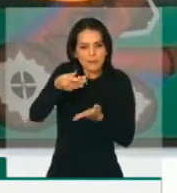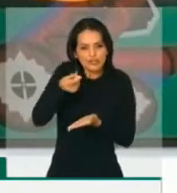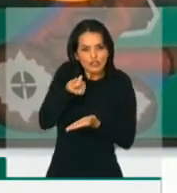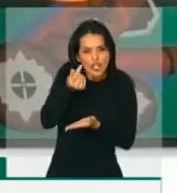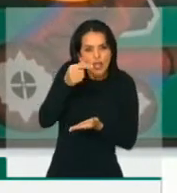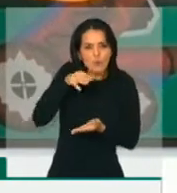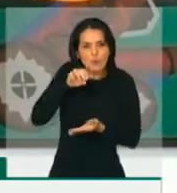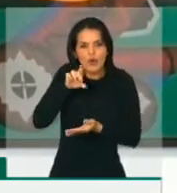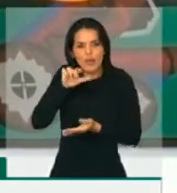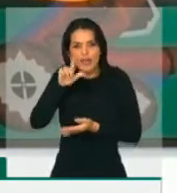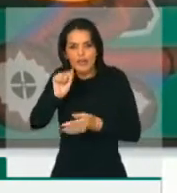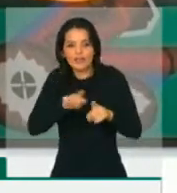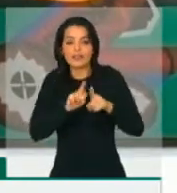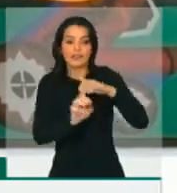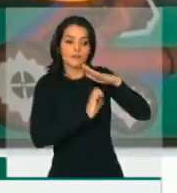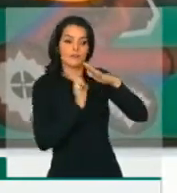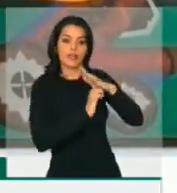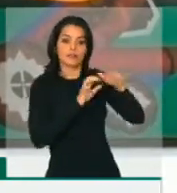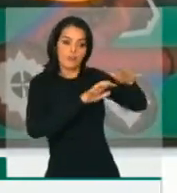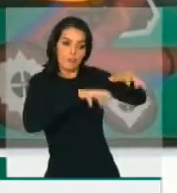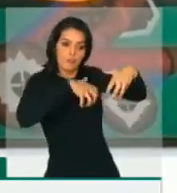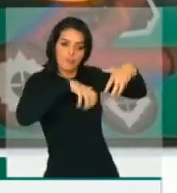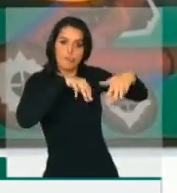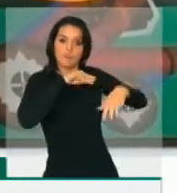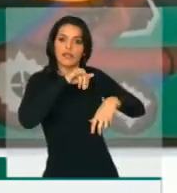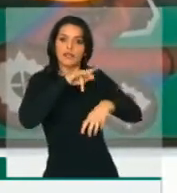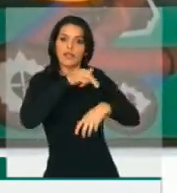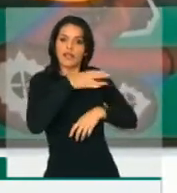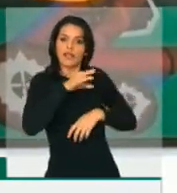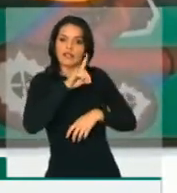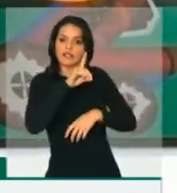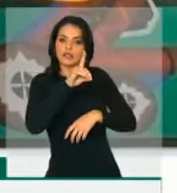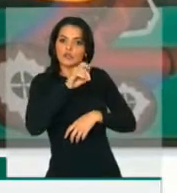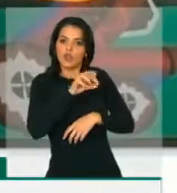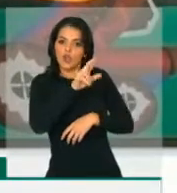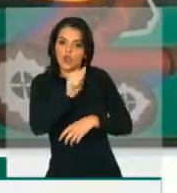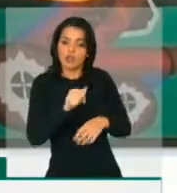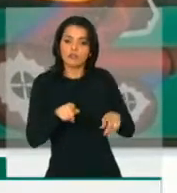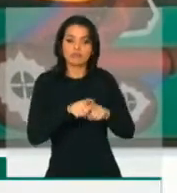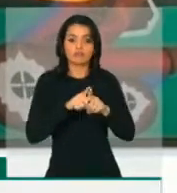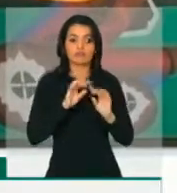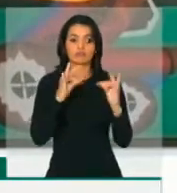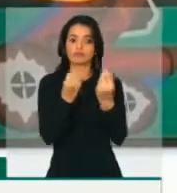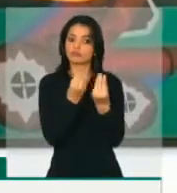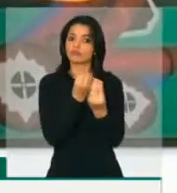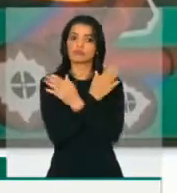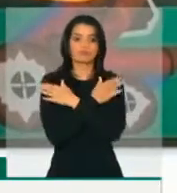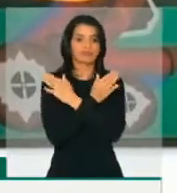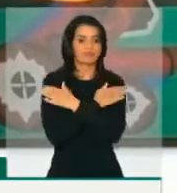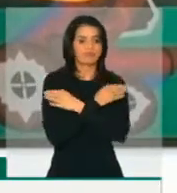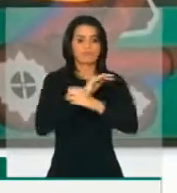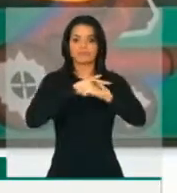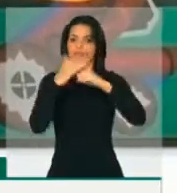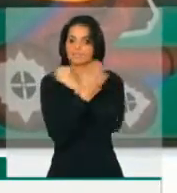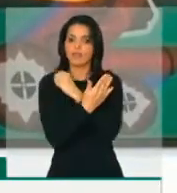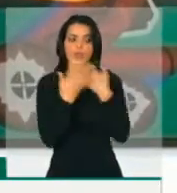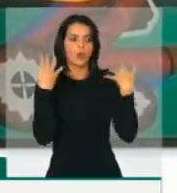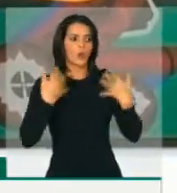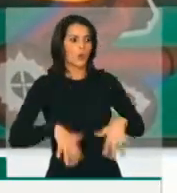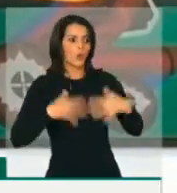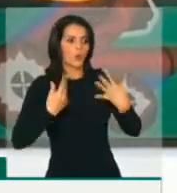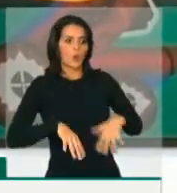e, resultado de tudo isso, um grande desemprego, pandemia e pandemônio. Senhora